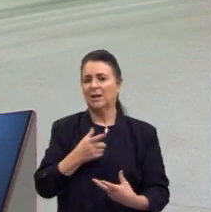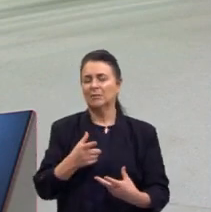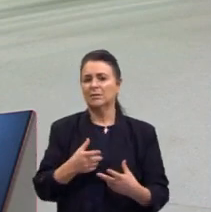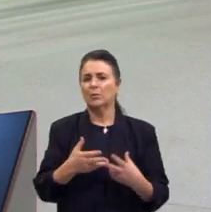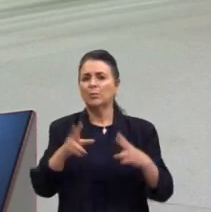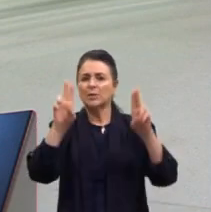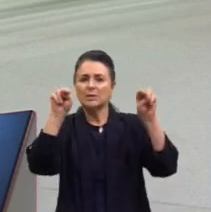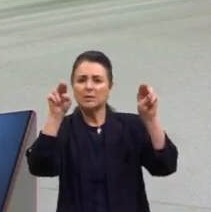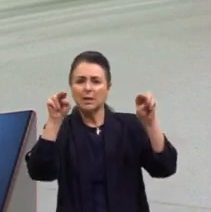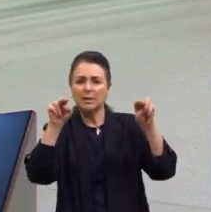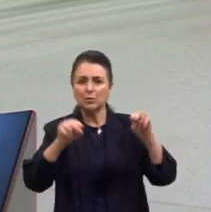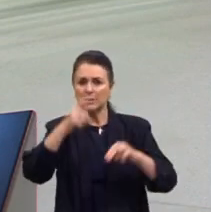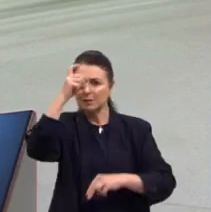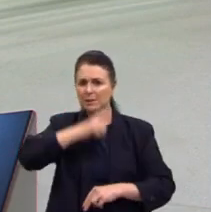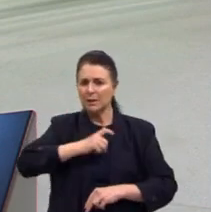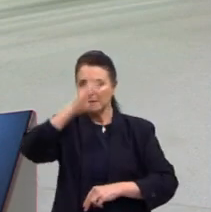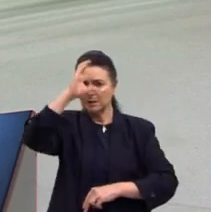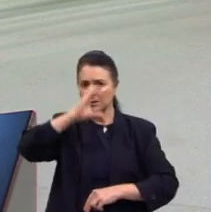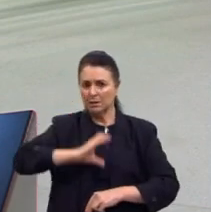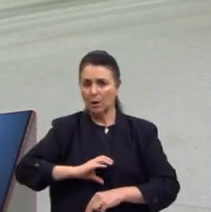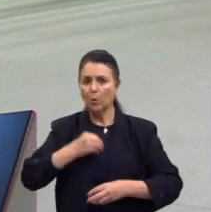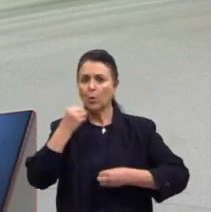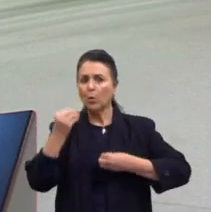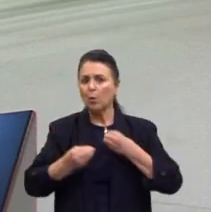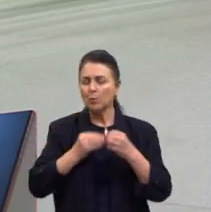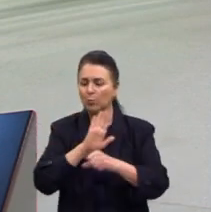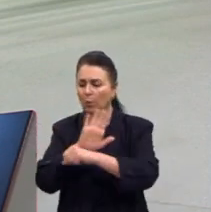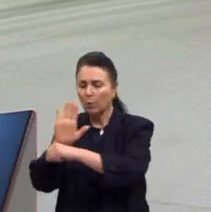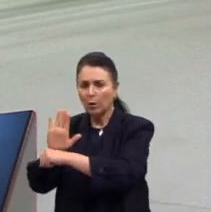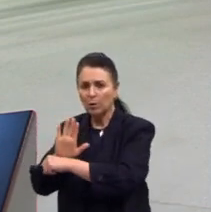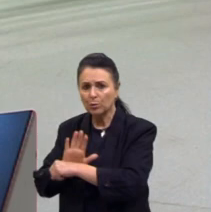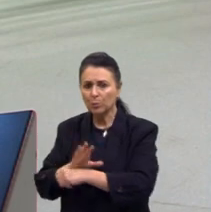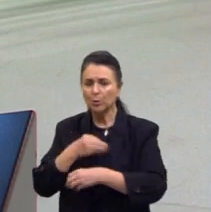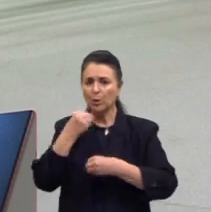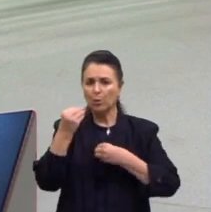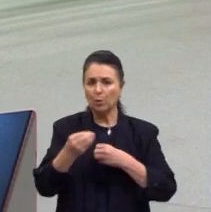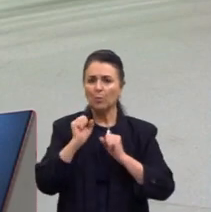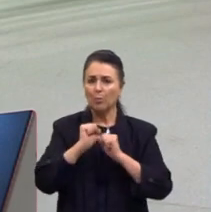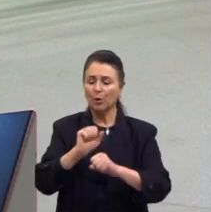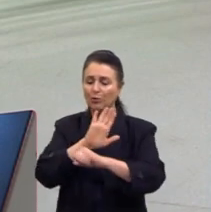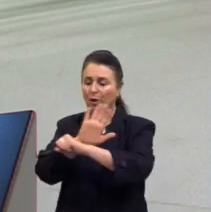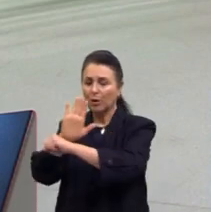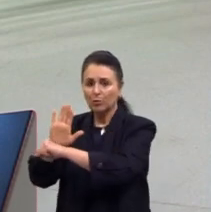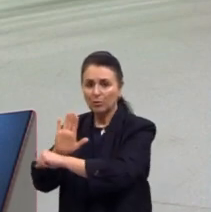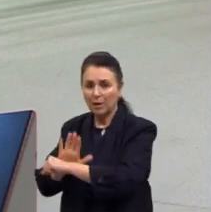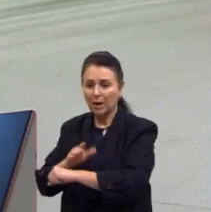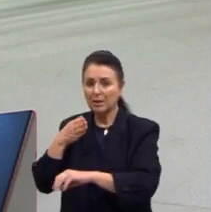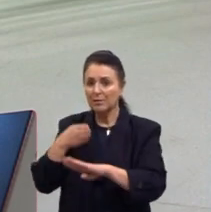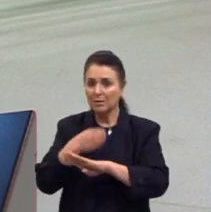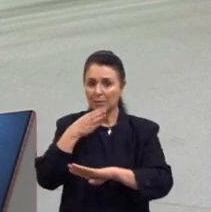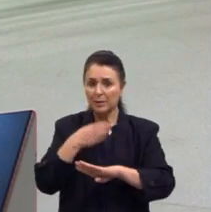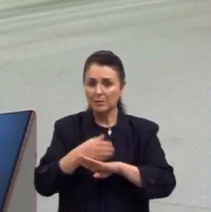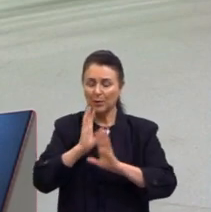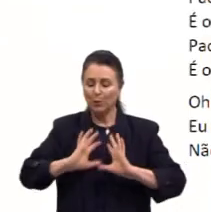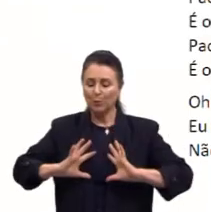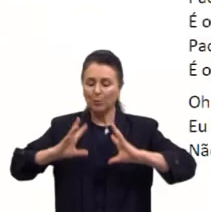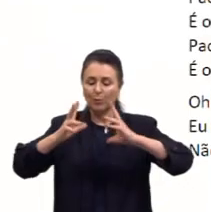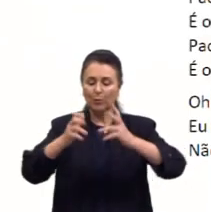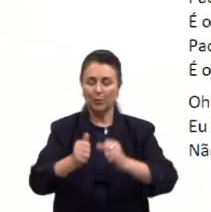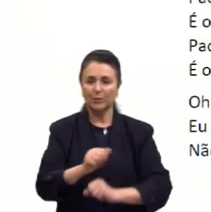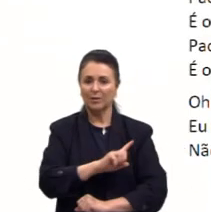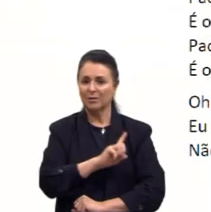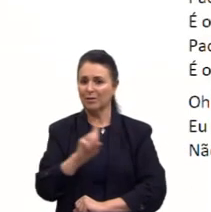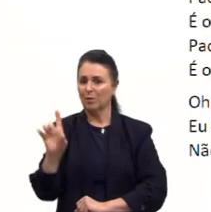em ser cidadão, como isso pode contribuir, como isso pode nos ajudar, essa participação como um todo, e não apenas